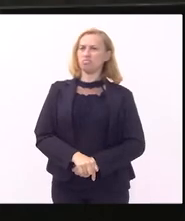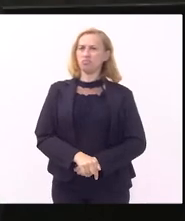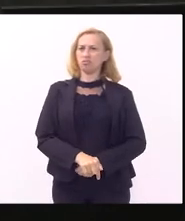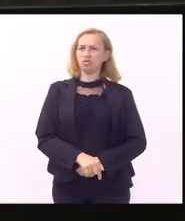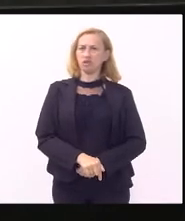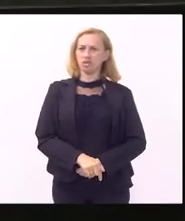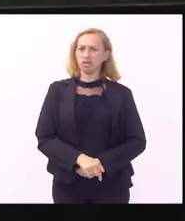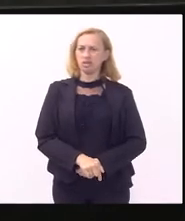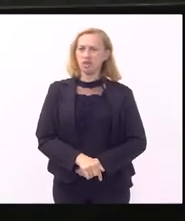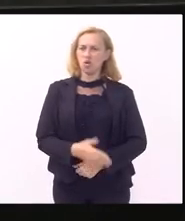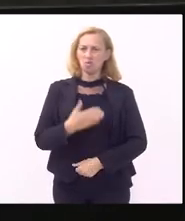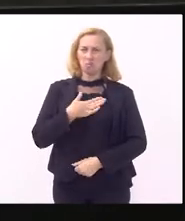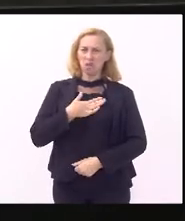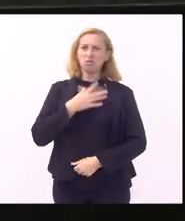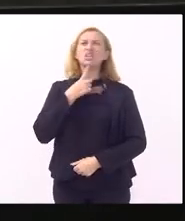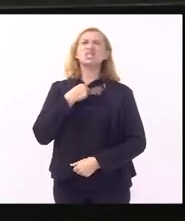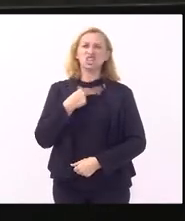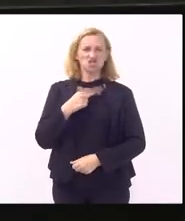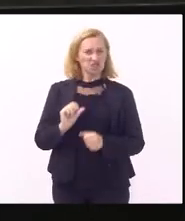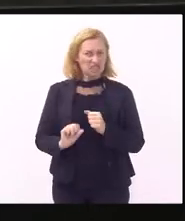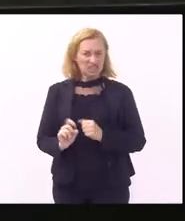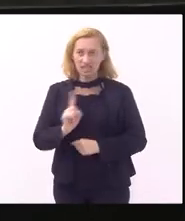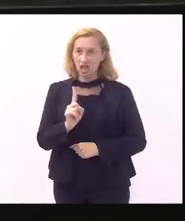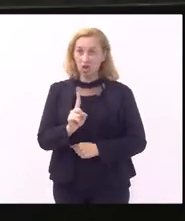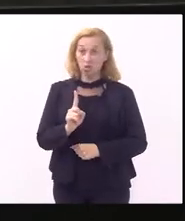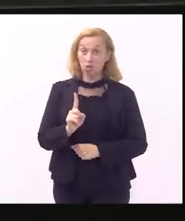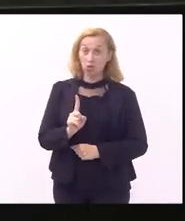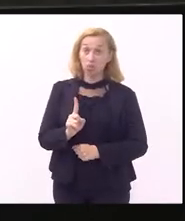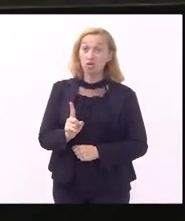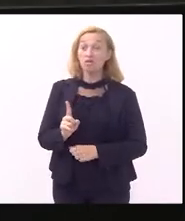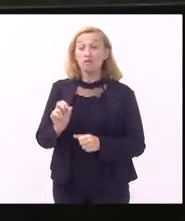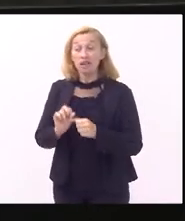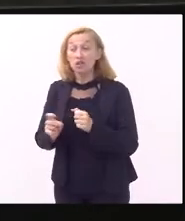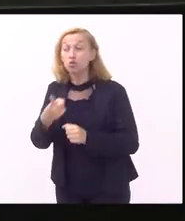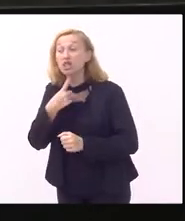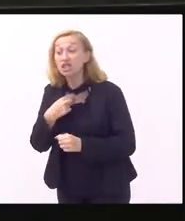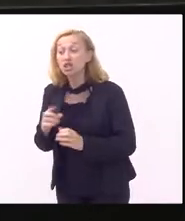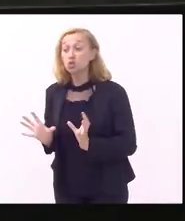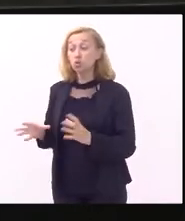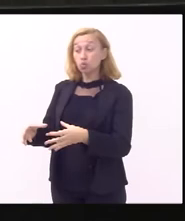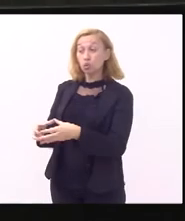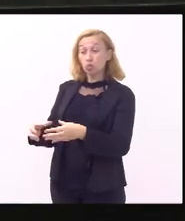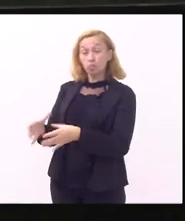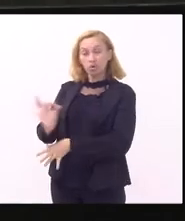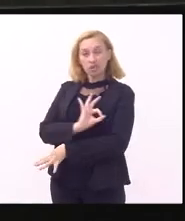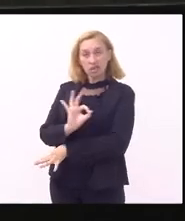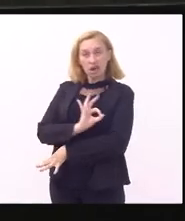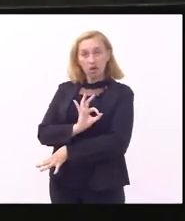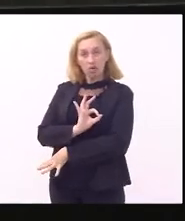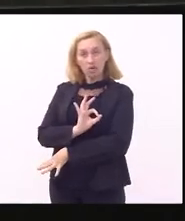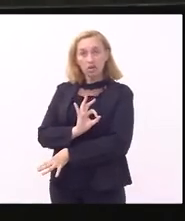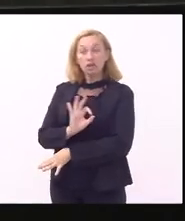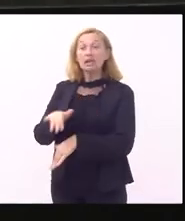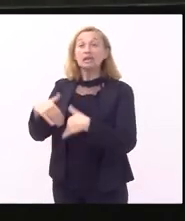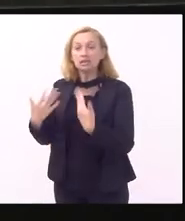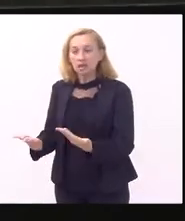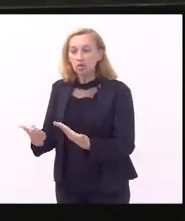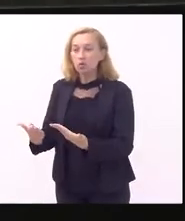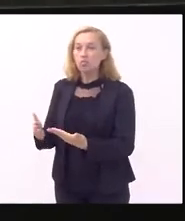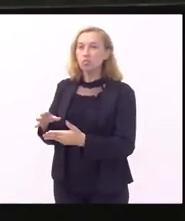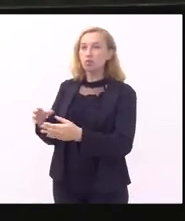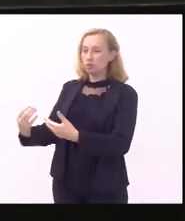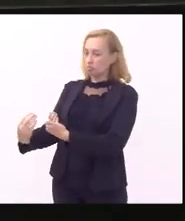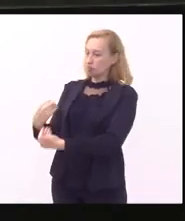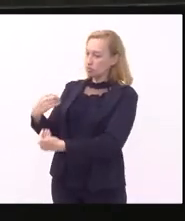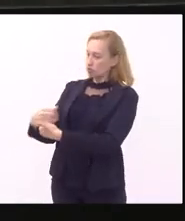fazer a minha vontade eu estou aqui para fazer a vontade da categoria então conforme a categoria me orientar